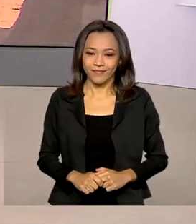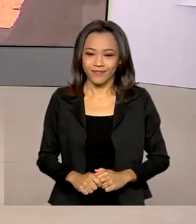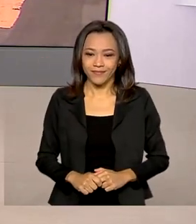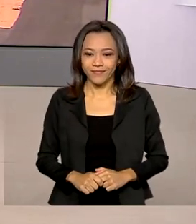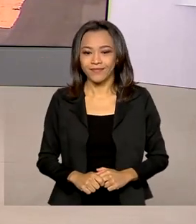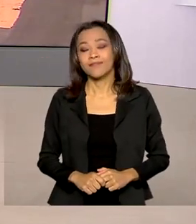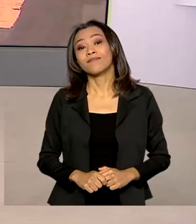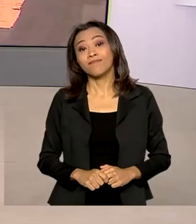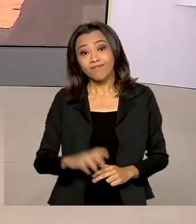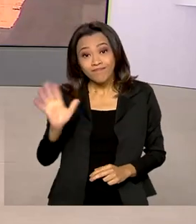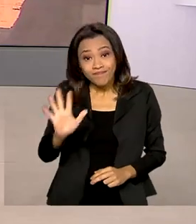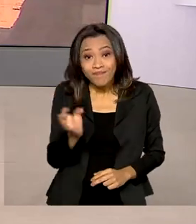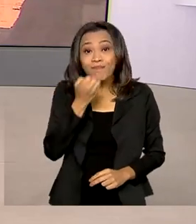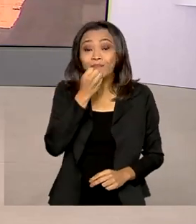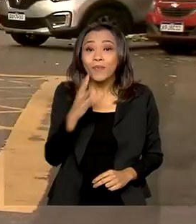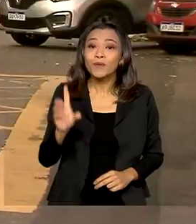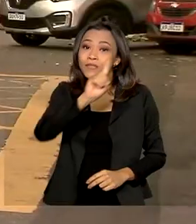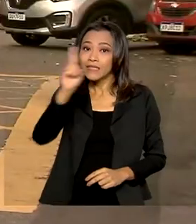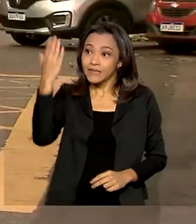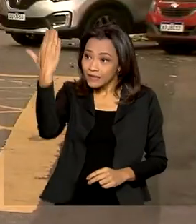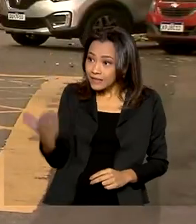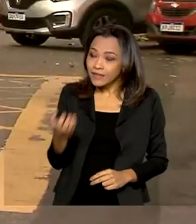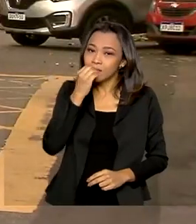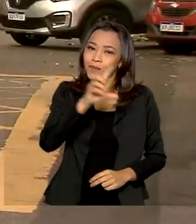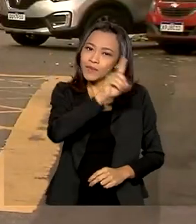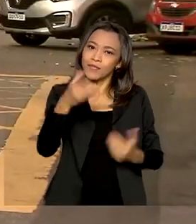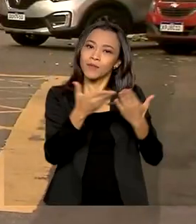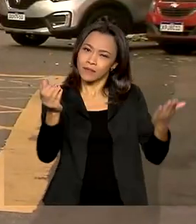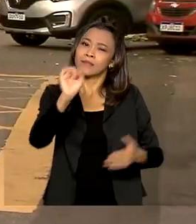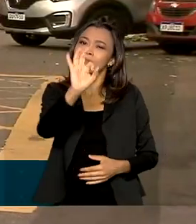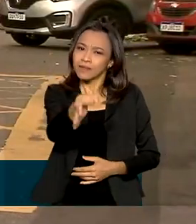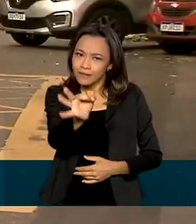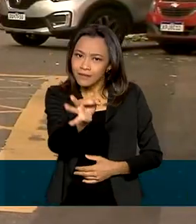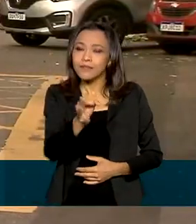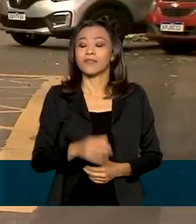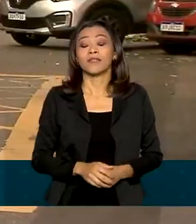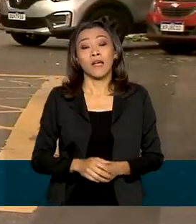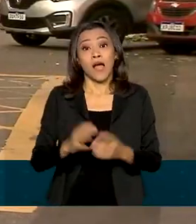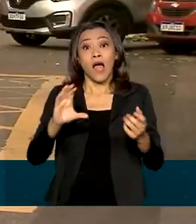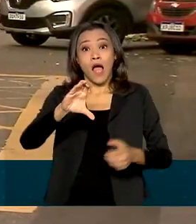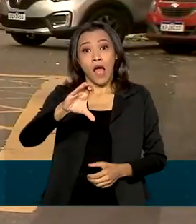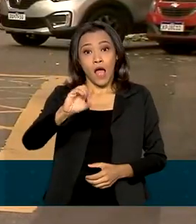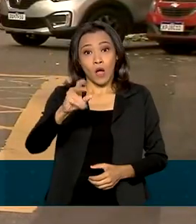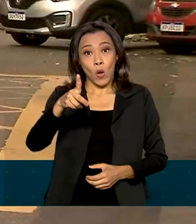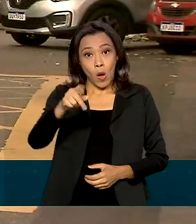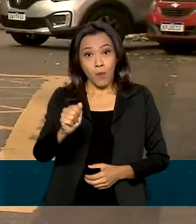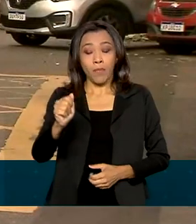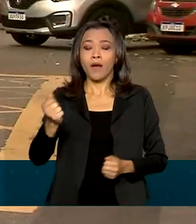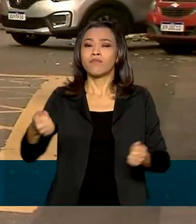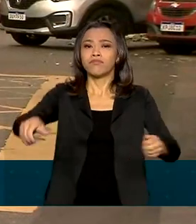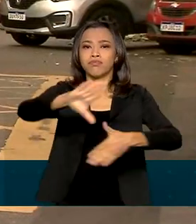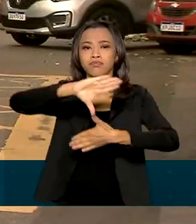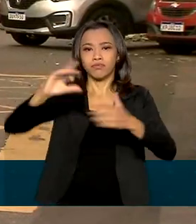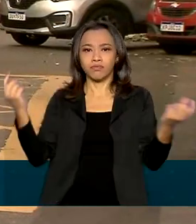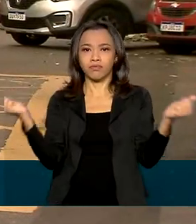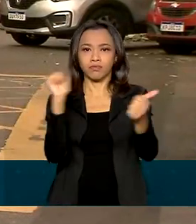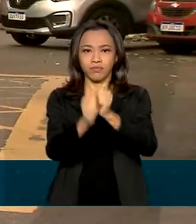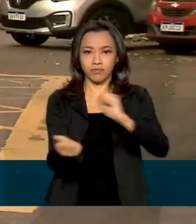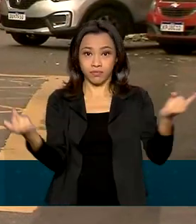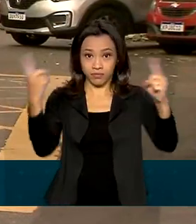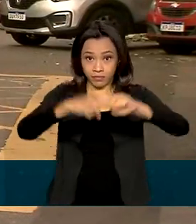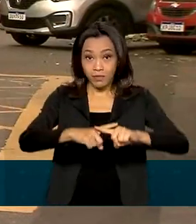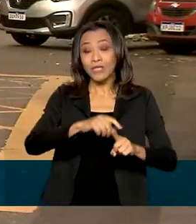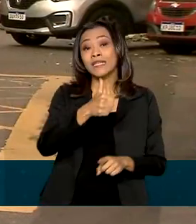Oi Renata, bom dia pra você, bom dia a todos. É isso mesmo, a Copa América, como você disse, vai ser realizada entre 13 de junho e 10 de julho.